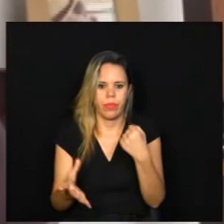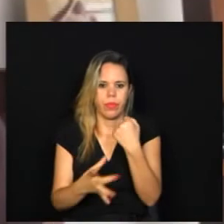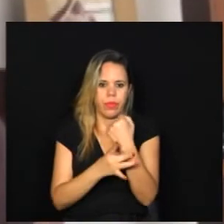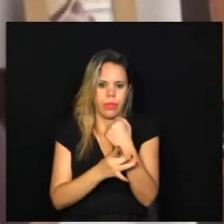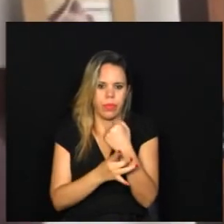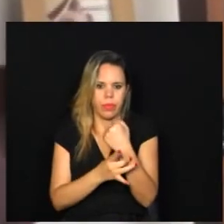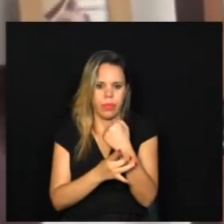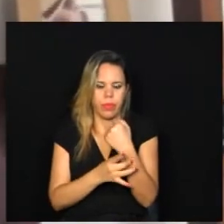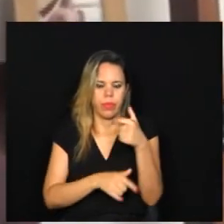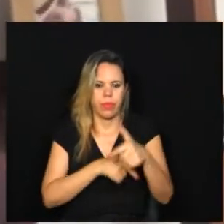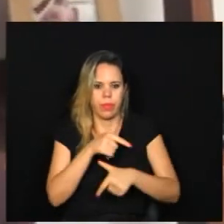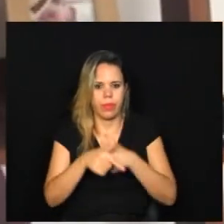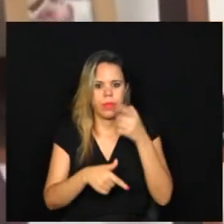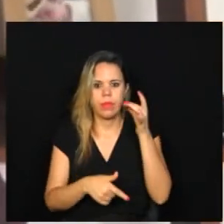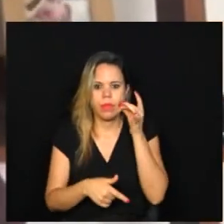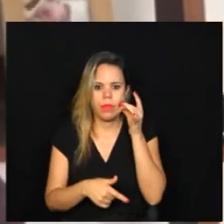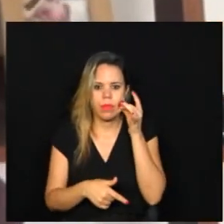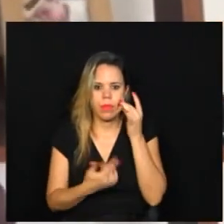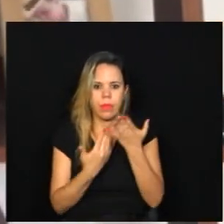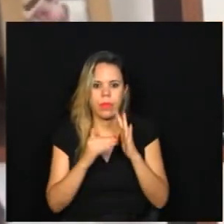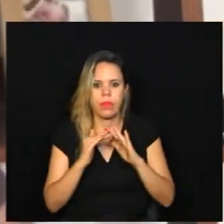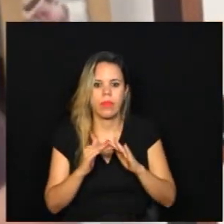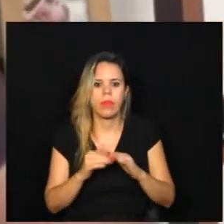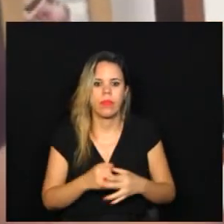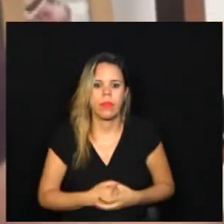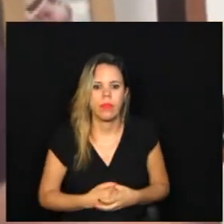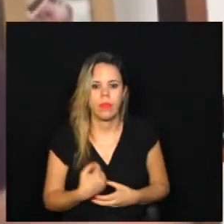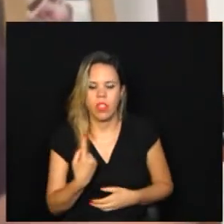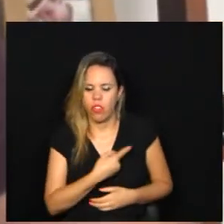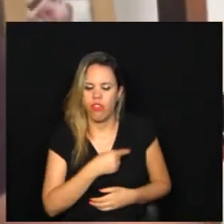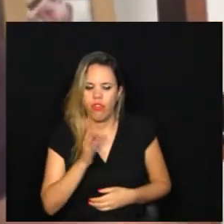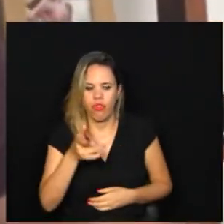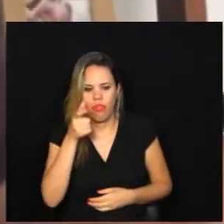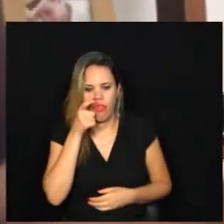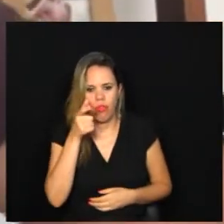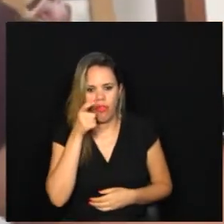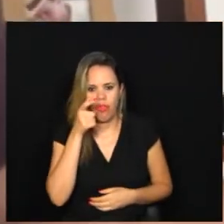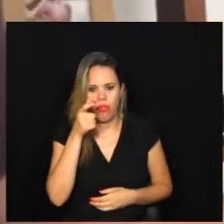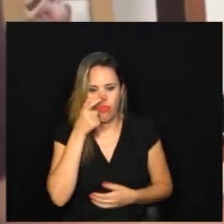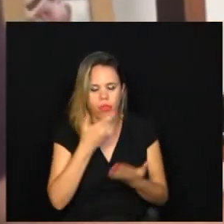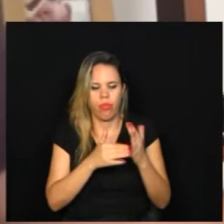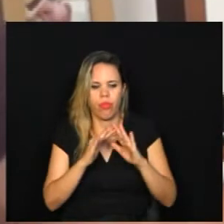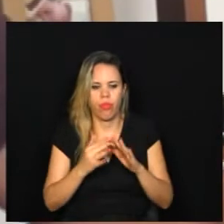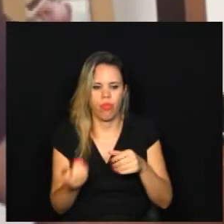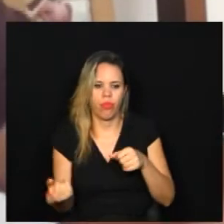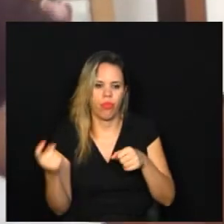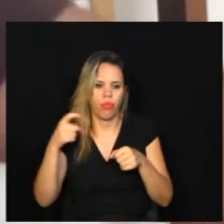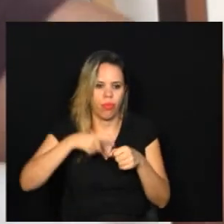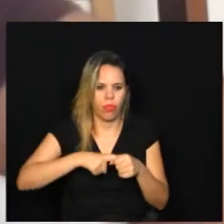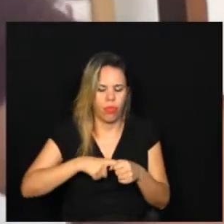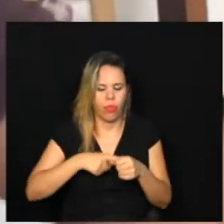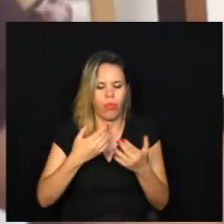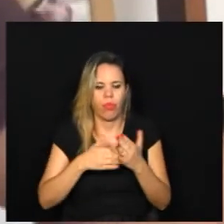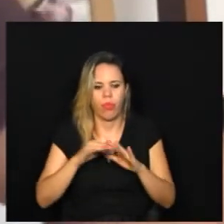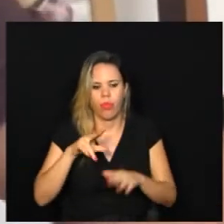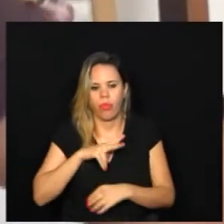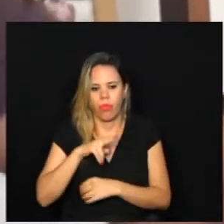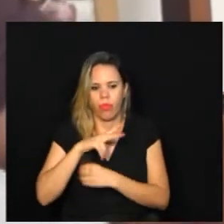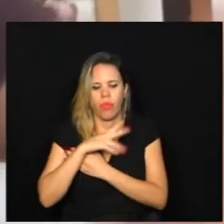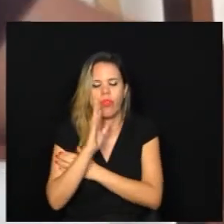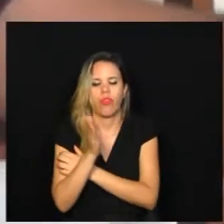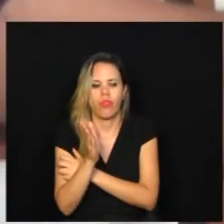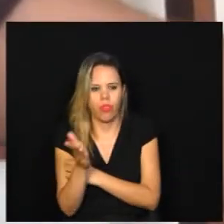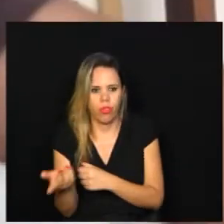às atividades presenciais nas escolas. Nós já estamos vendo aí as escolas voltando, as escolas particulares já